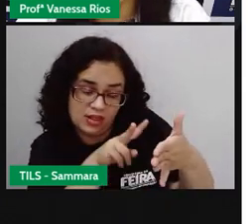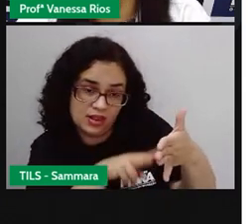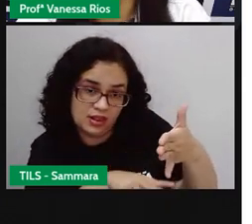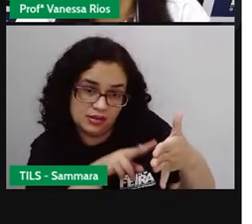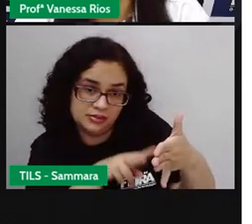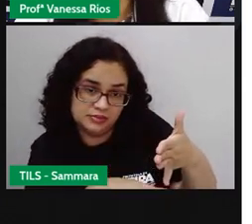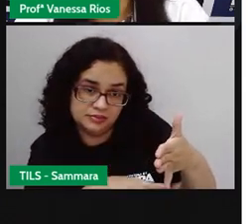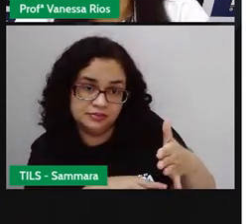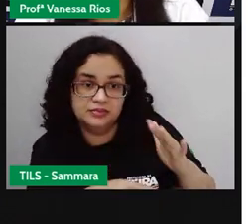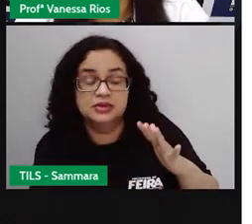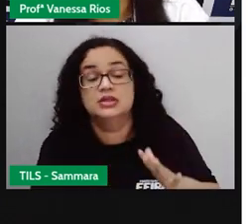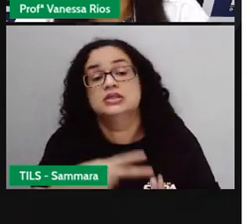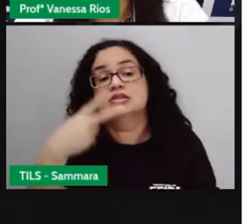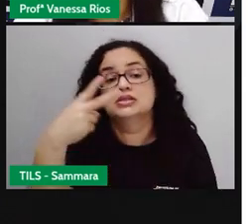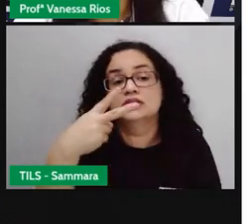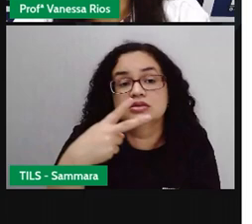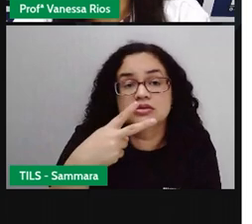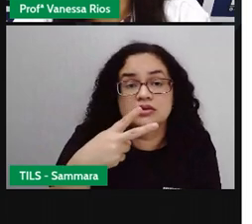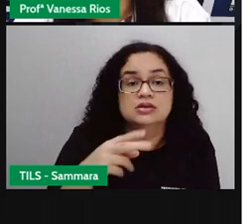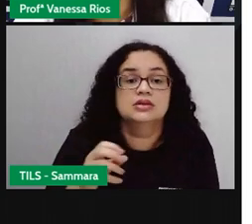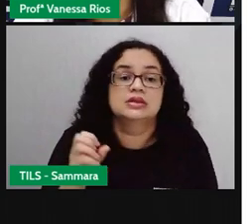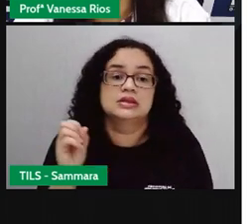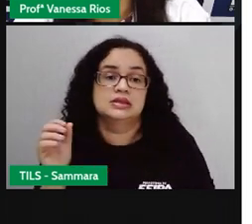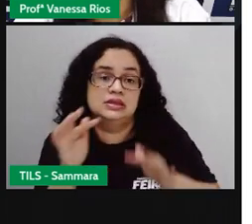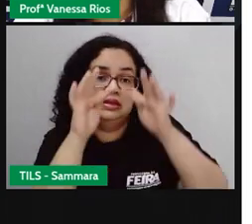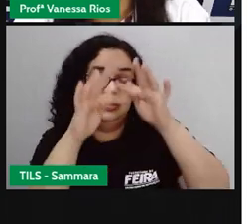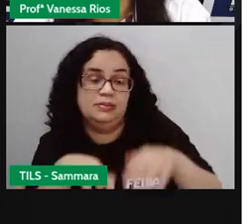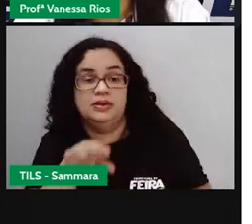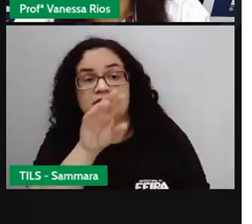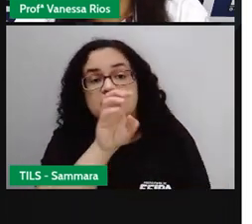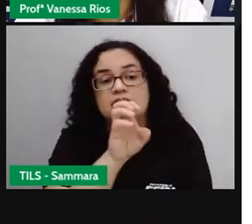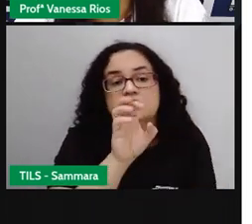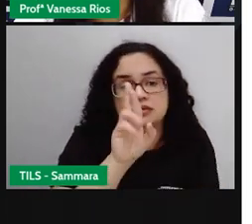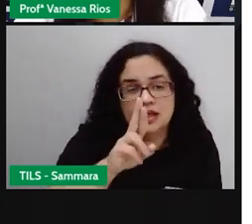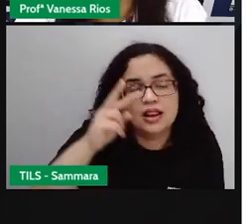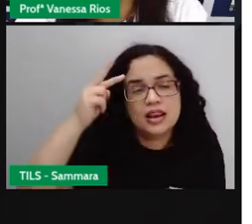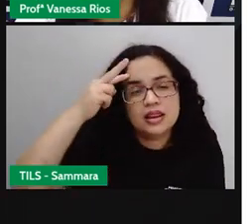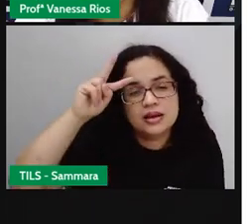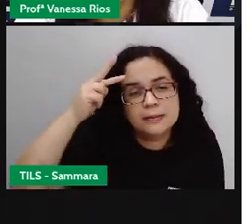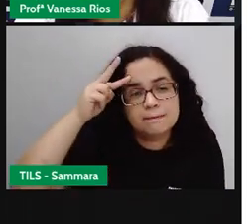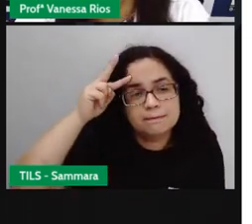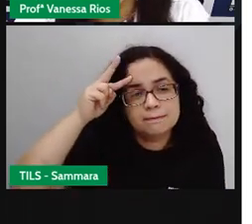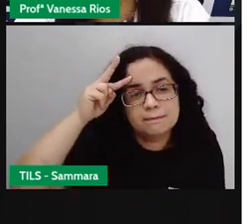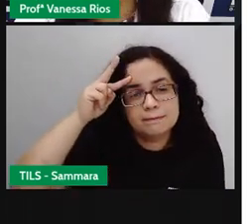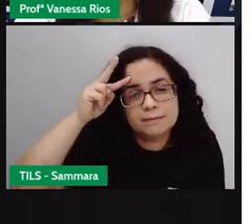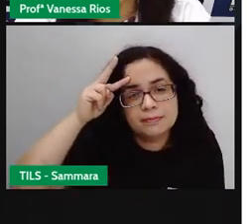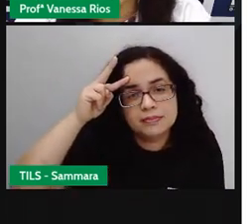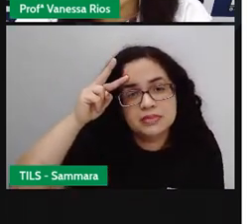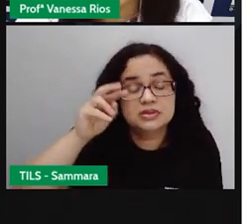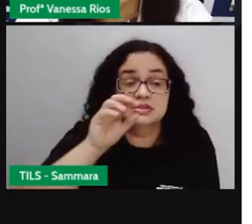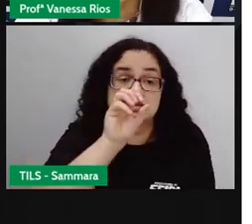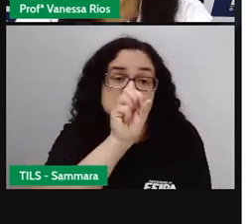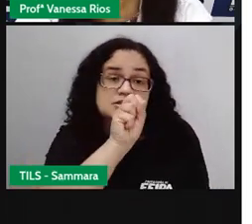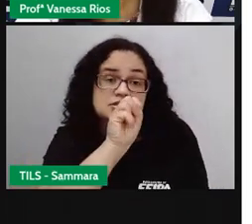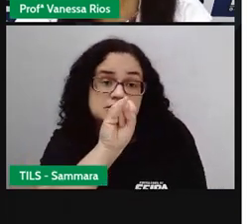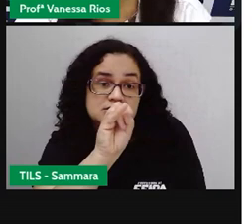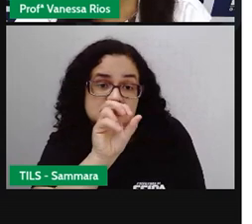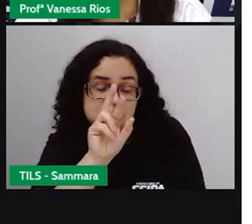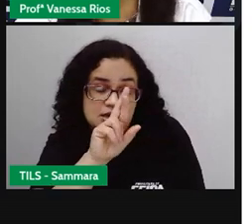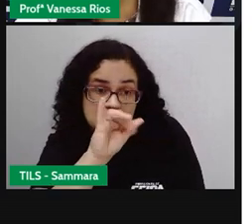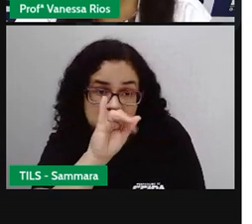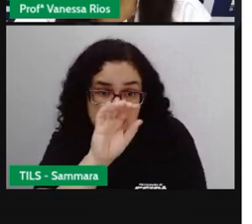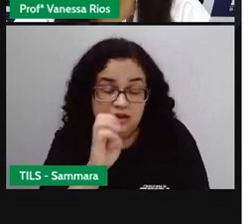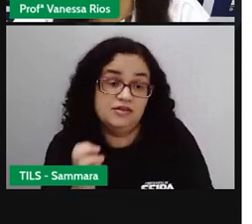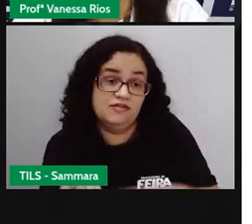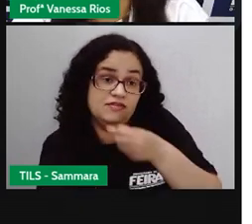Que é a segunda conjugação porque termina em er. Estão lembrados? Sairei. Que vem do